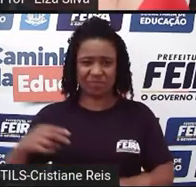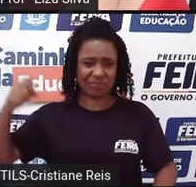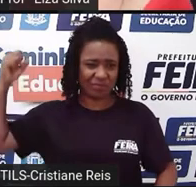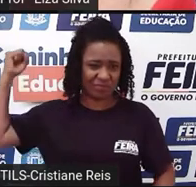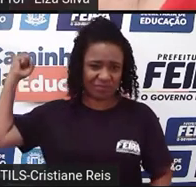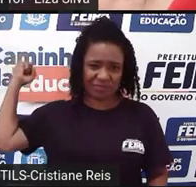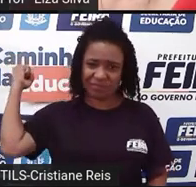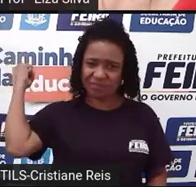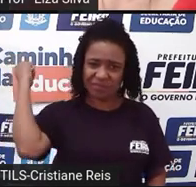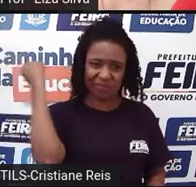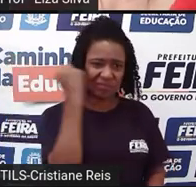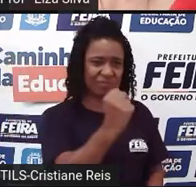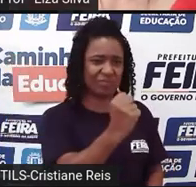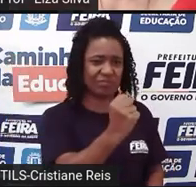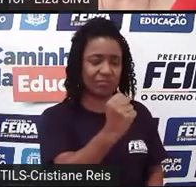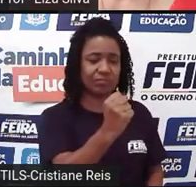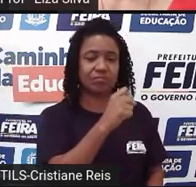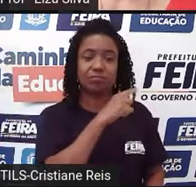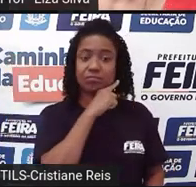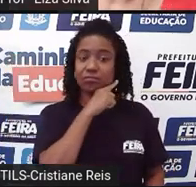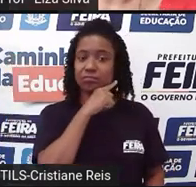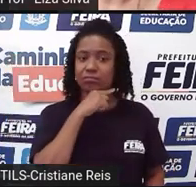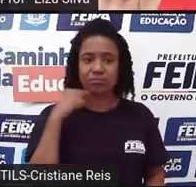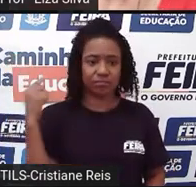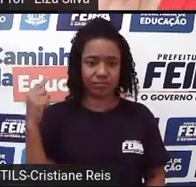pretendente de Julieta.